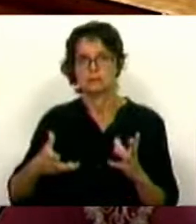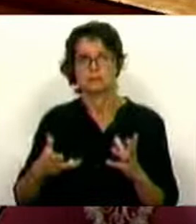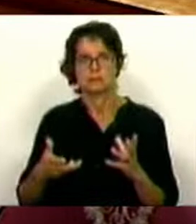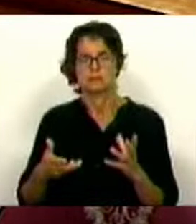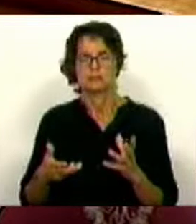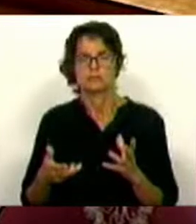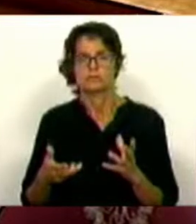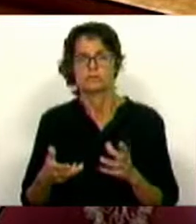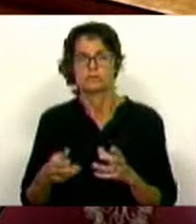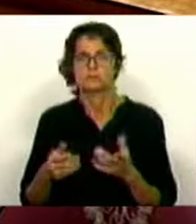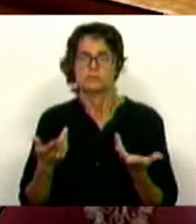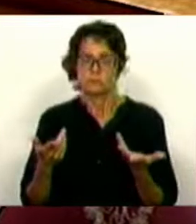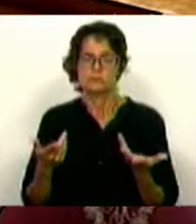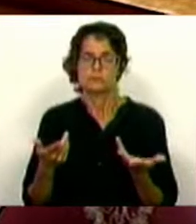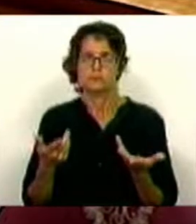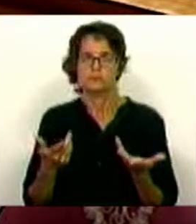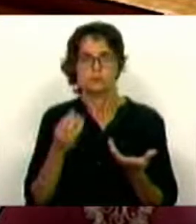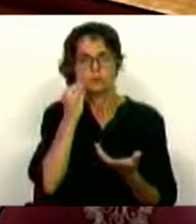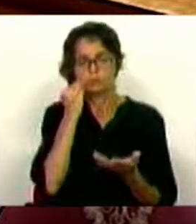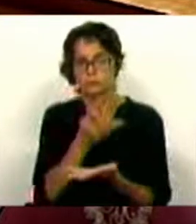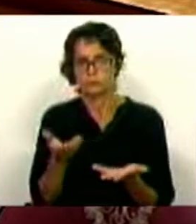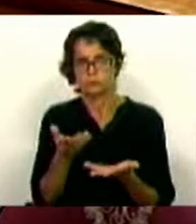em novos socialistas adeptos do Estado Social.